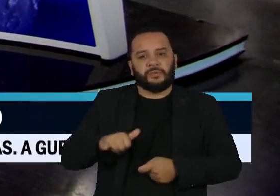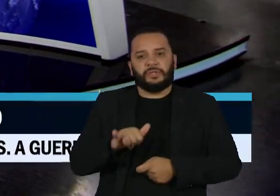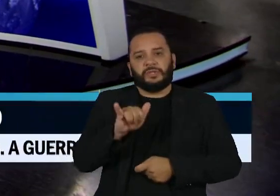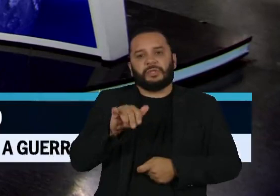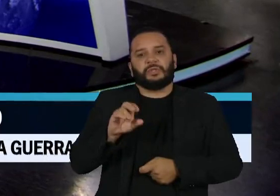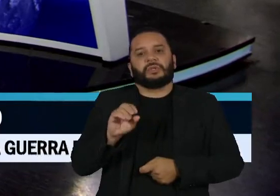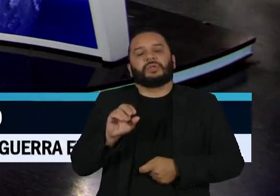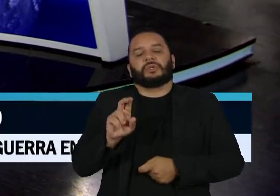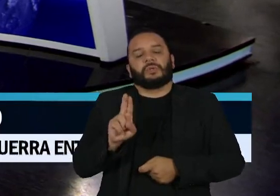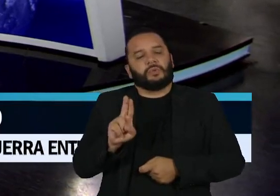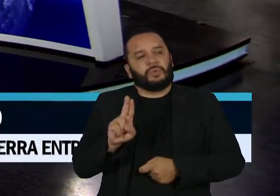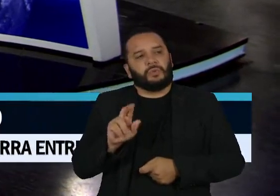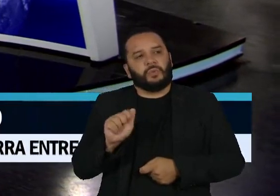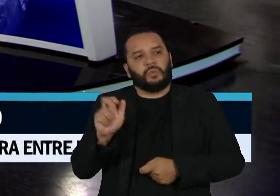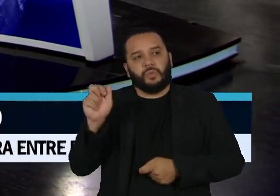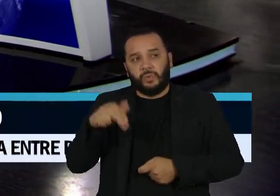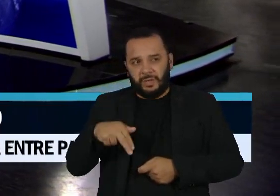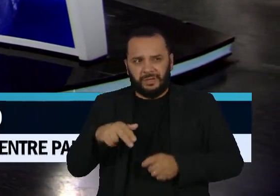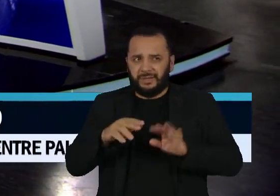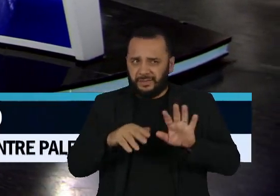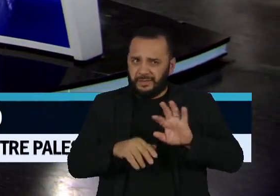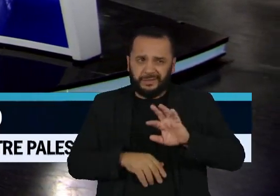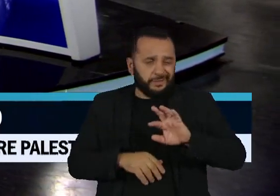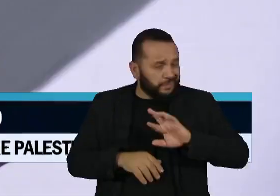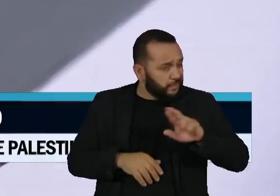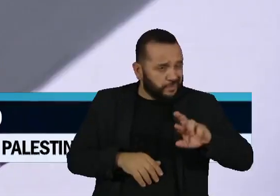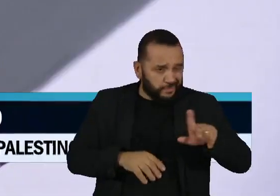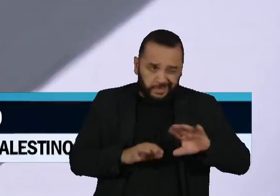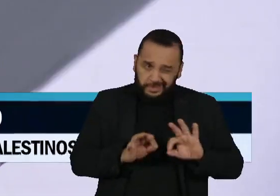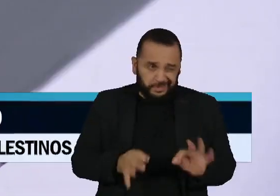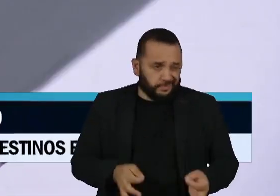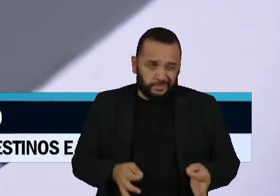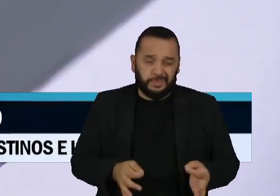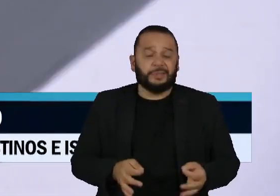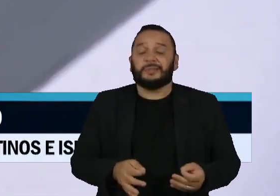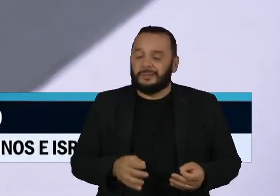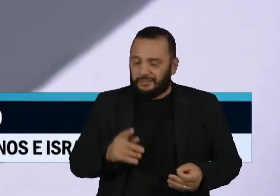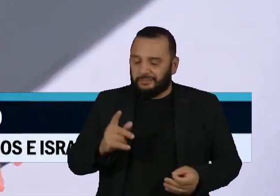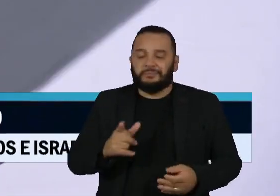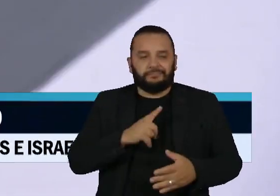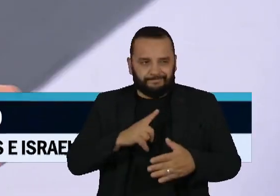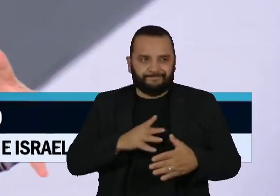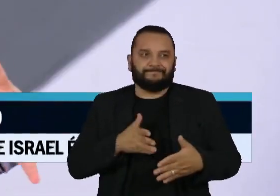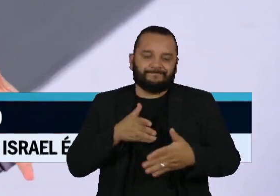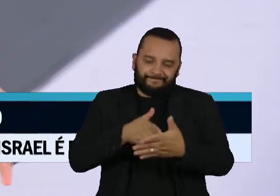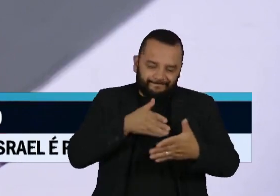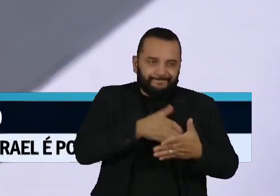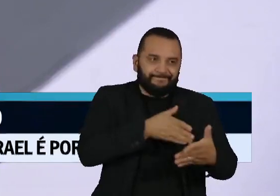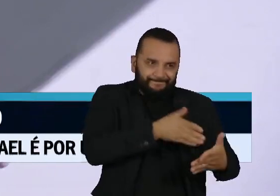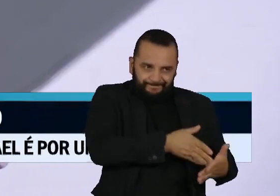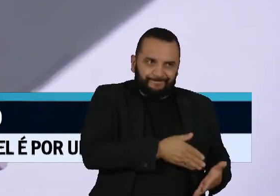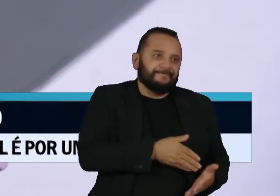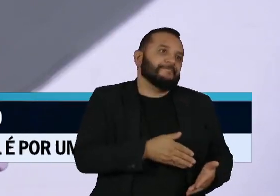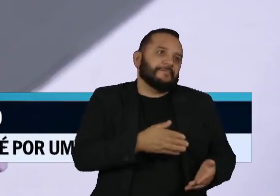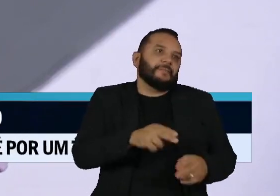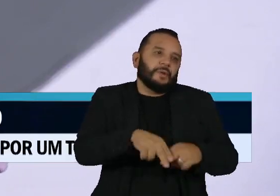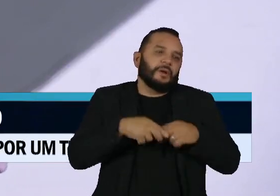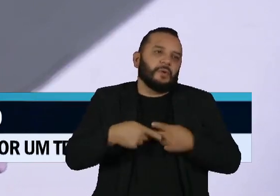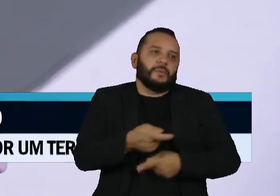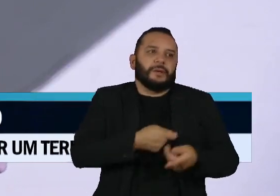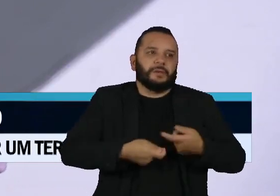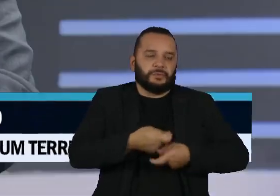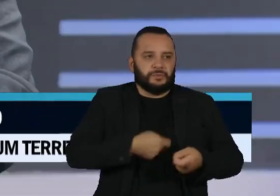grande e aumentar, mas ainda é limitada pelas questões propriamente de comércio.